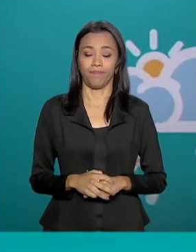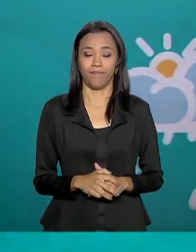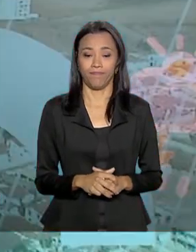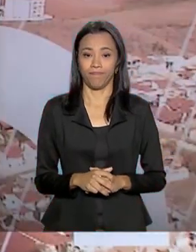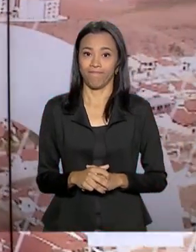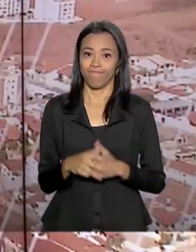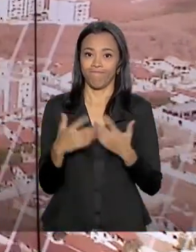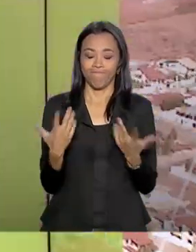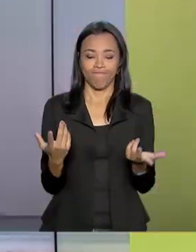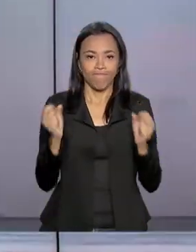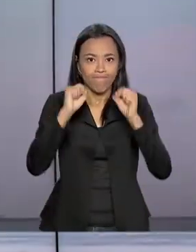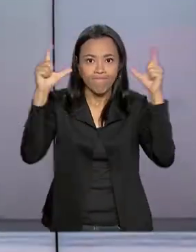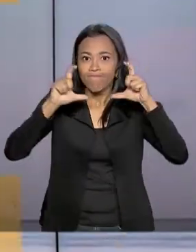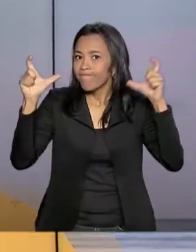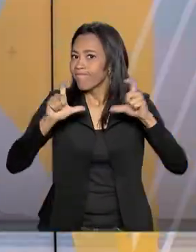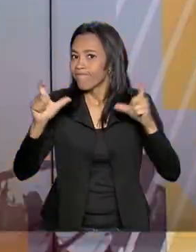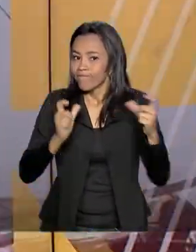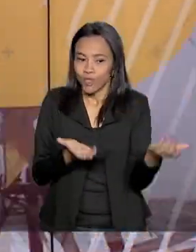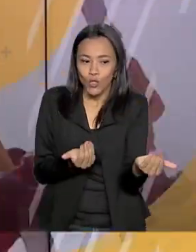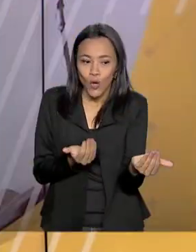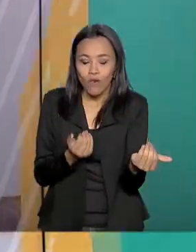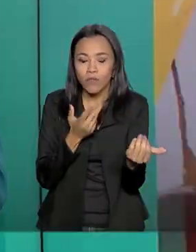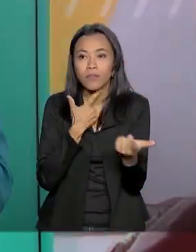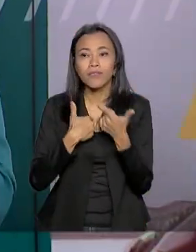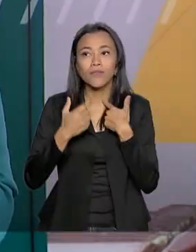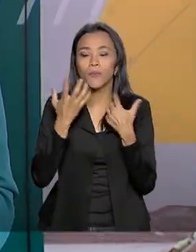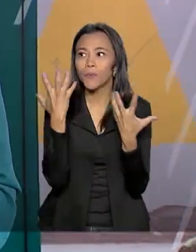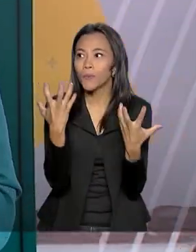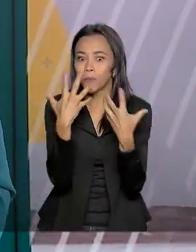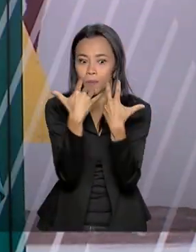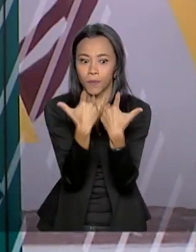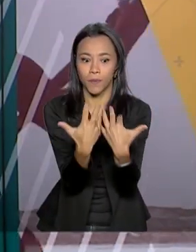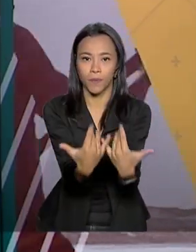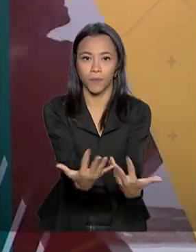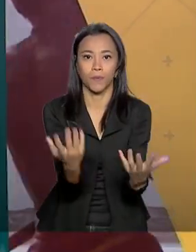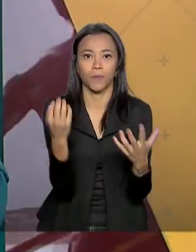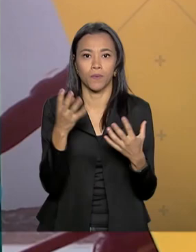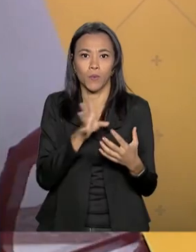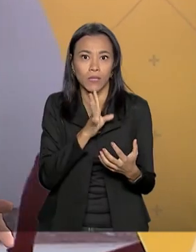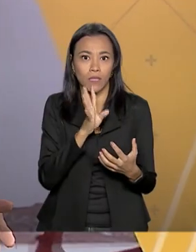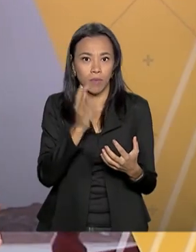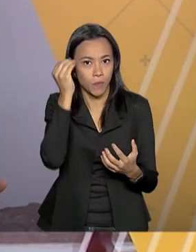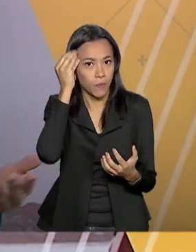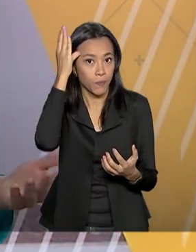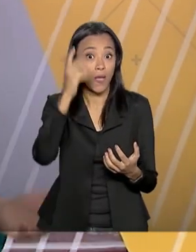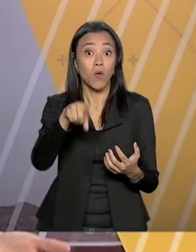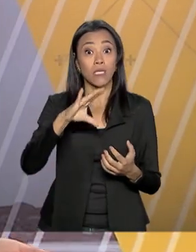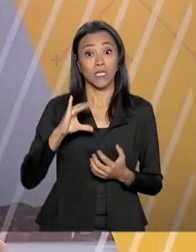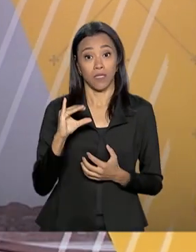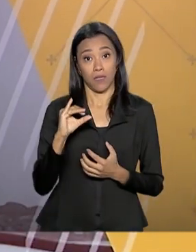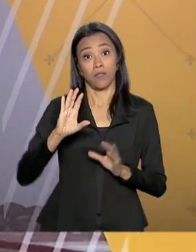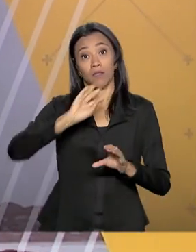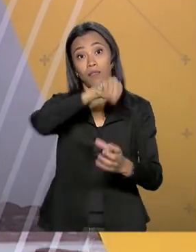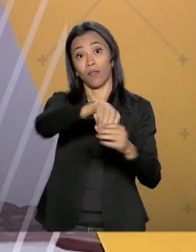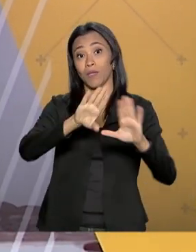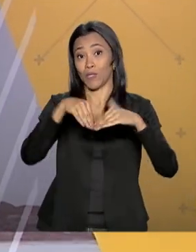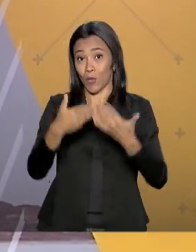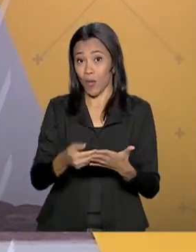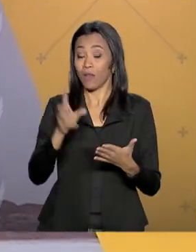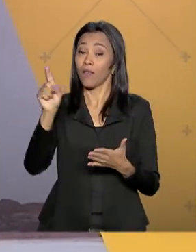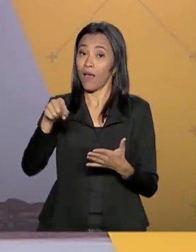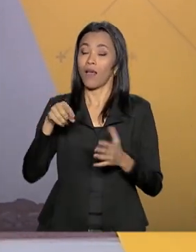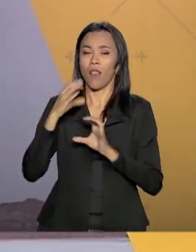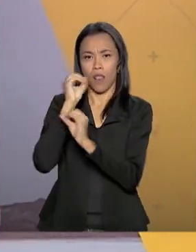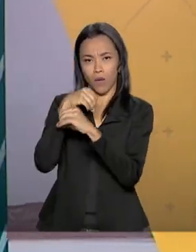Despertar nos jovens o gosto pelo conhecimento. O programa Ciência nas Escolas vai levar estudantes para os laboratórios das universidades